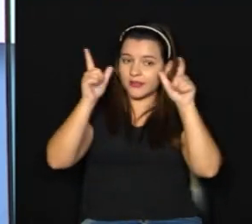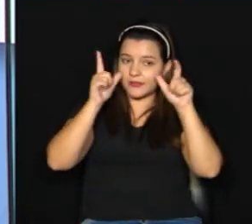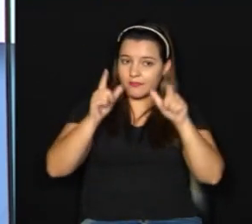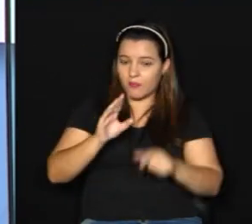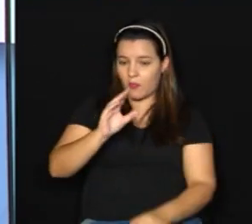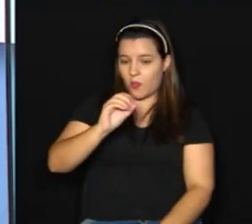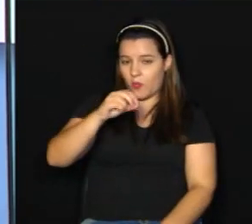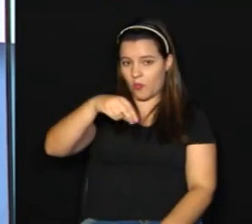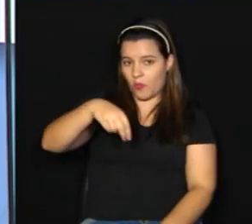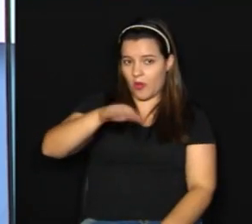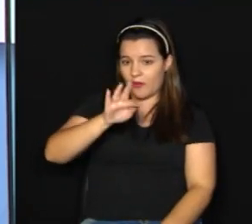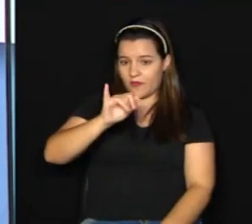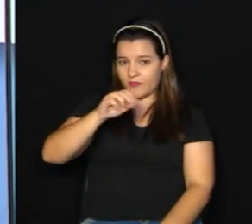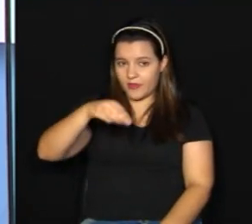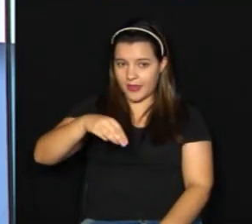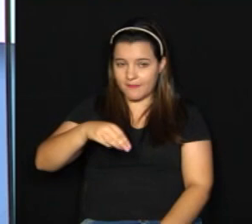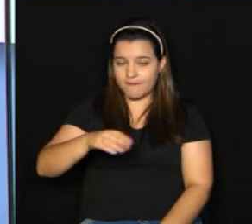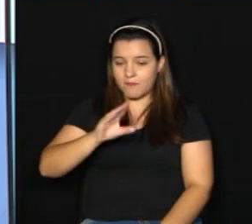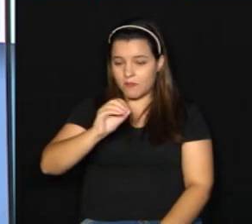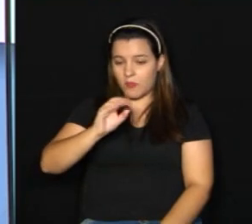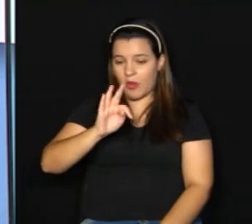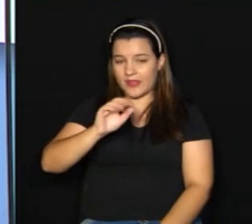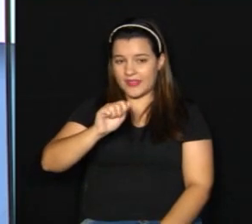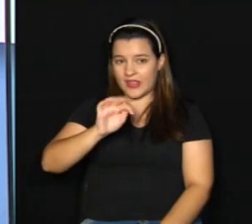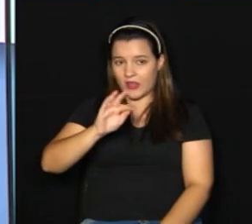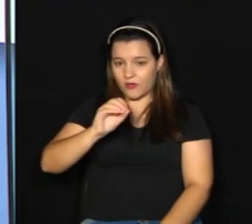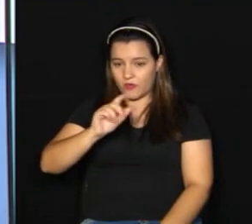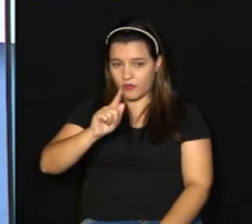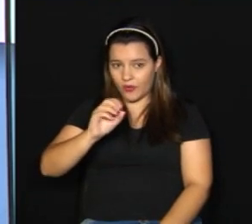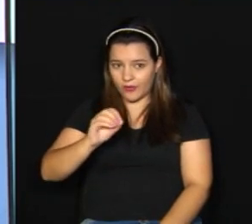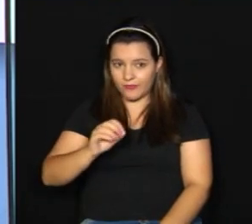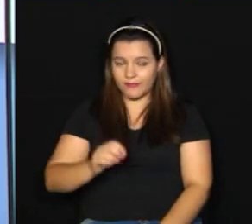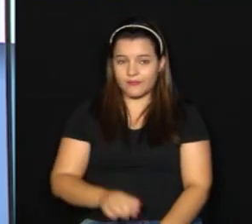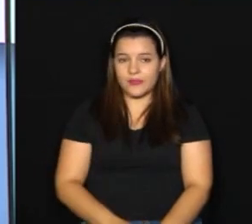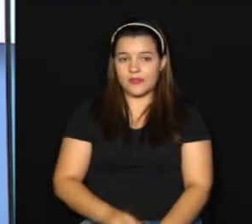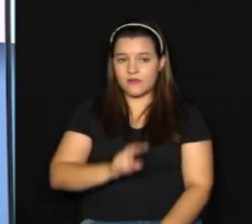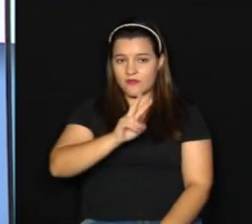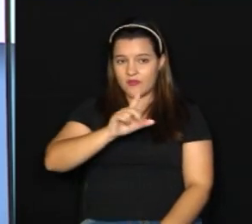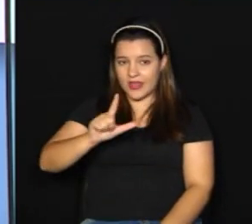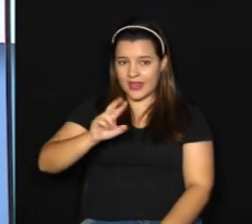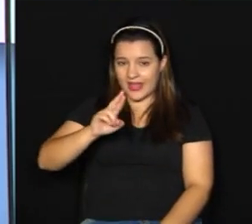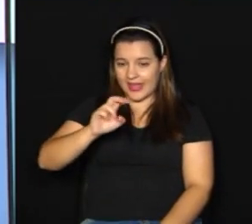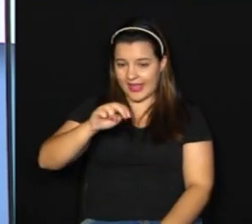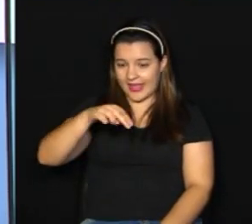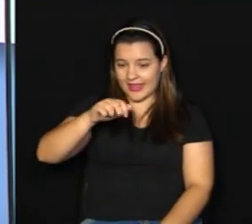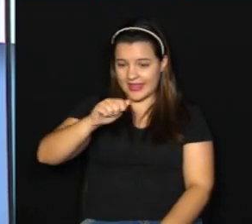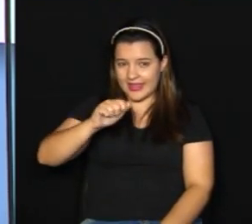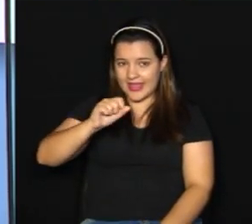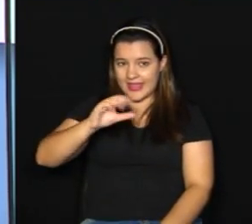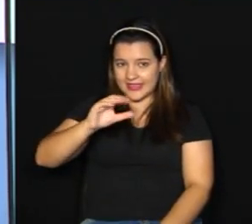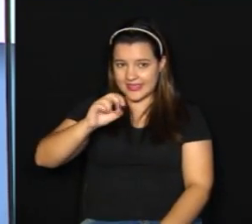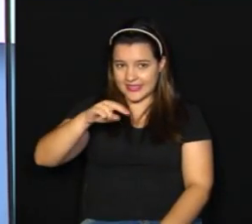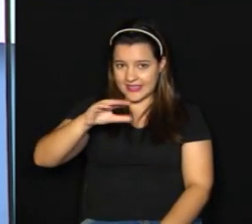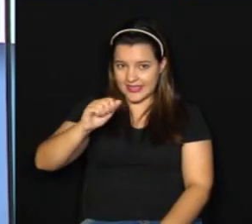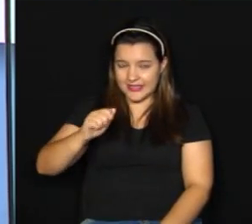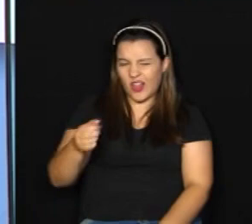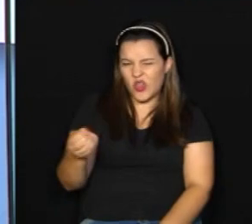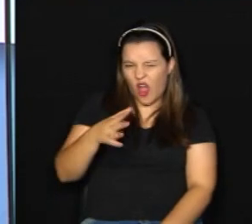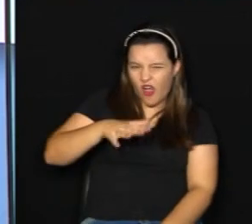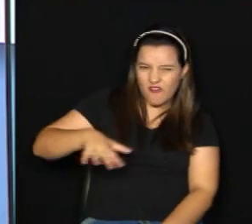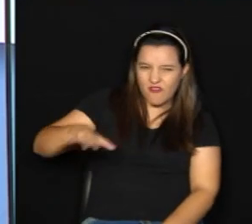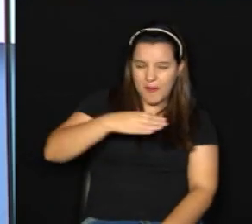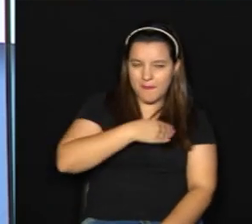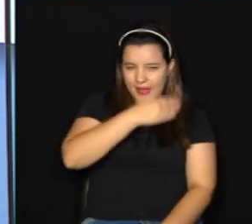Bonfim, Botafogo, Vila Renascença, que é ali na região do Distrito de Nova Aparecida,